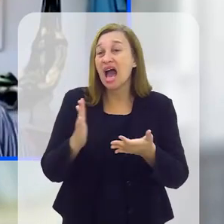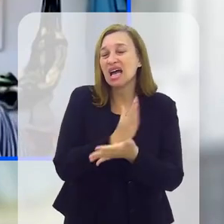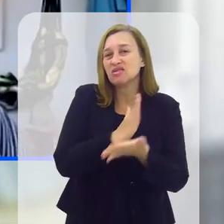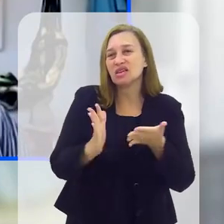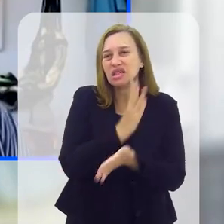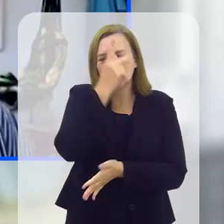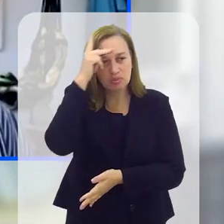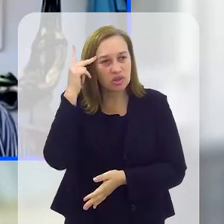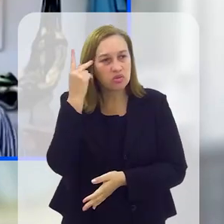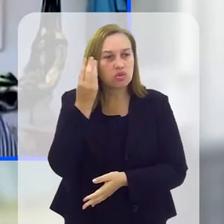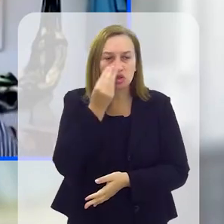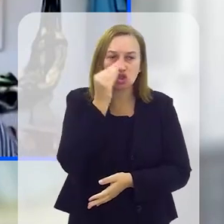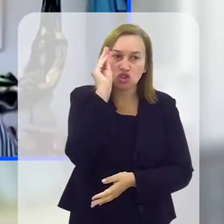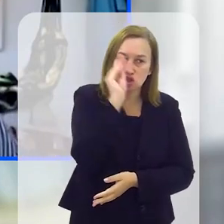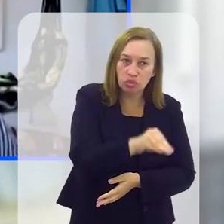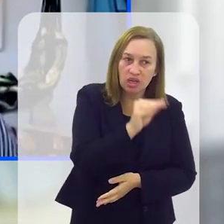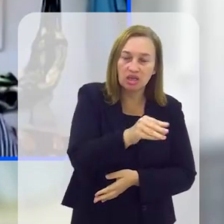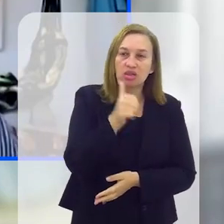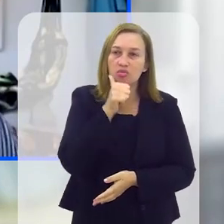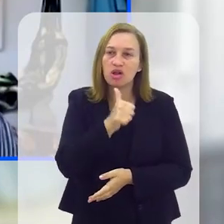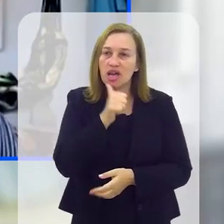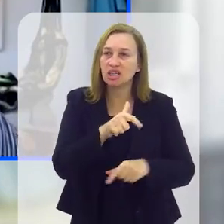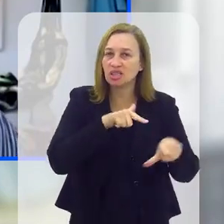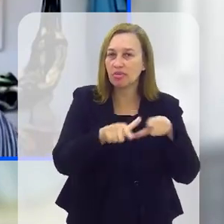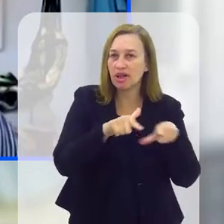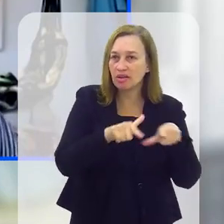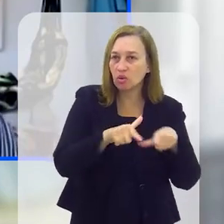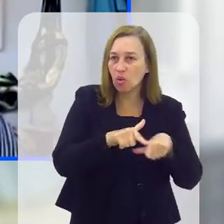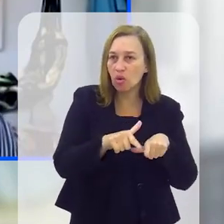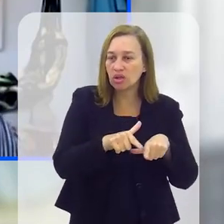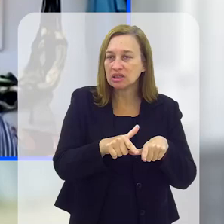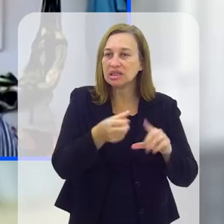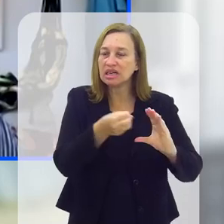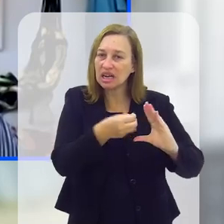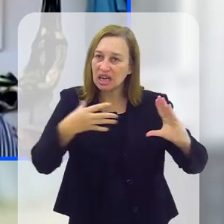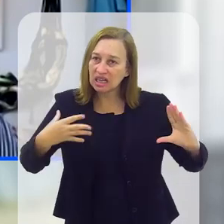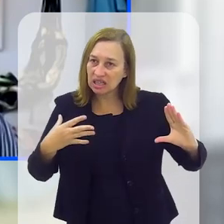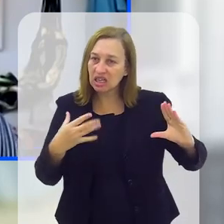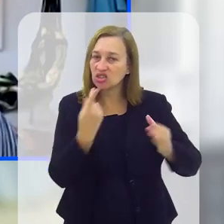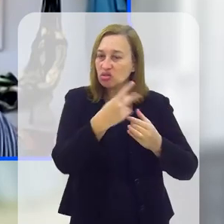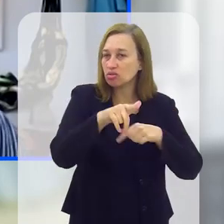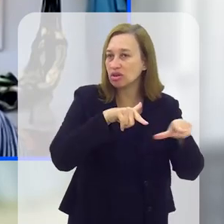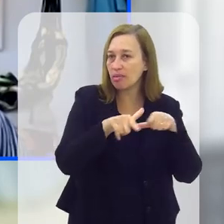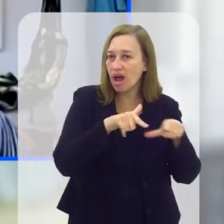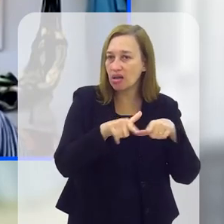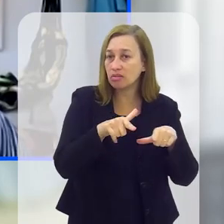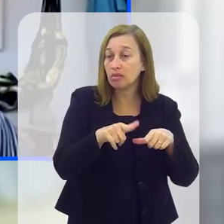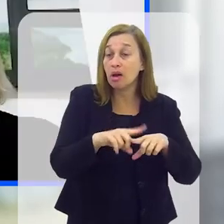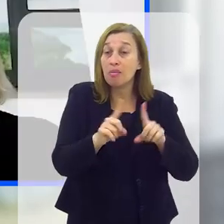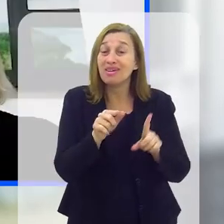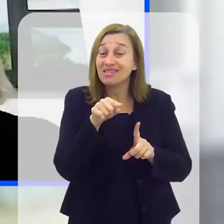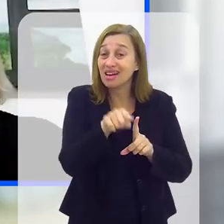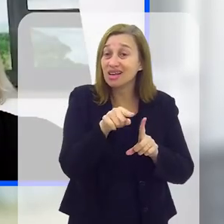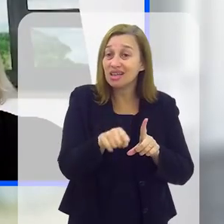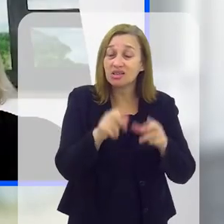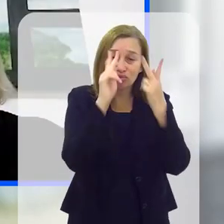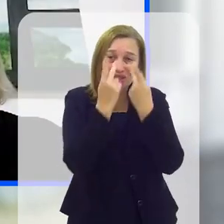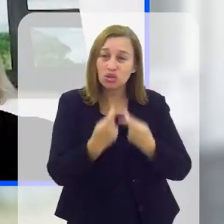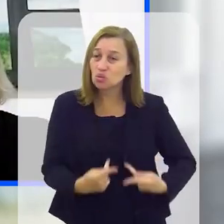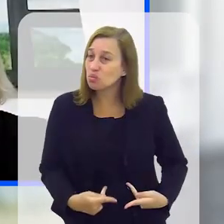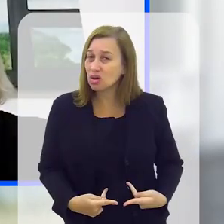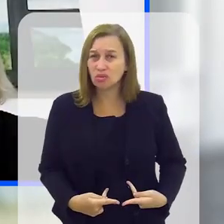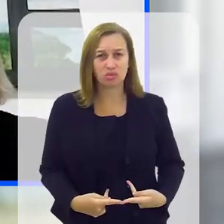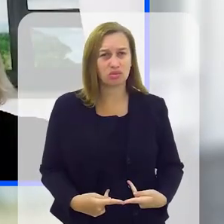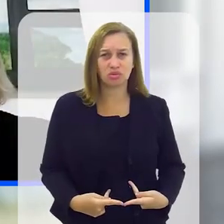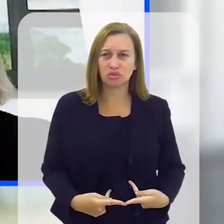as pessoas desprezam aquelas trabalhadoras, né? Pela característica do seu trabalho, mas ali estão